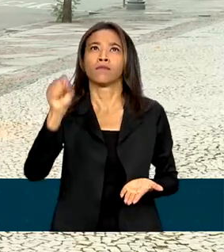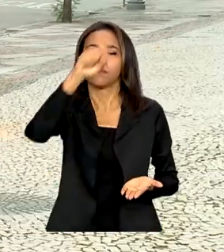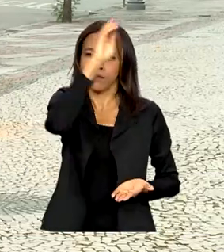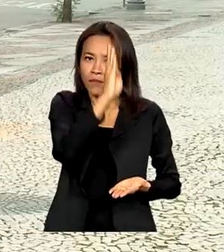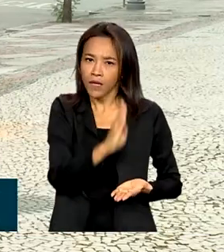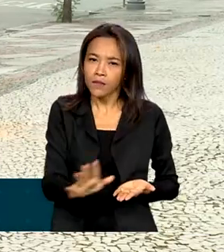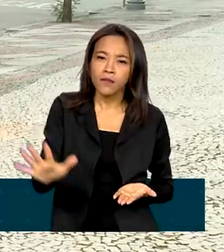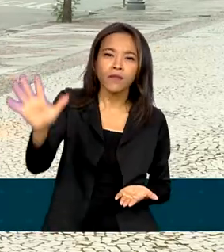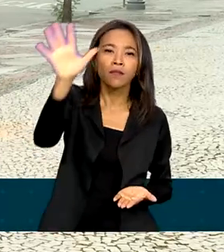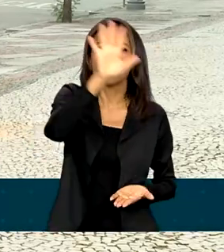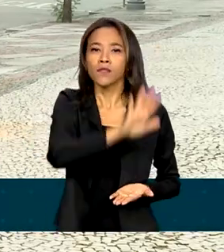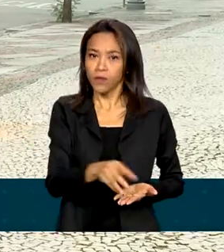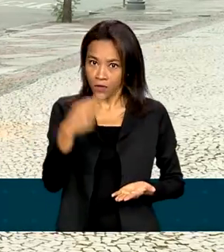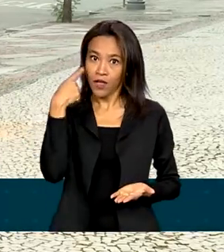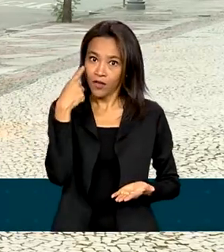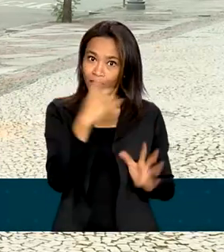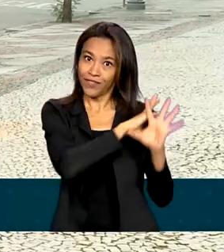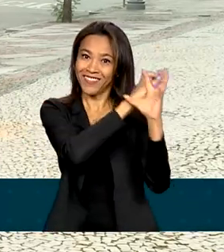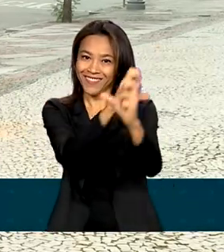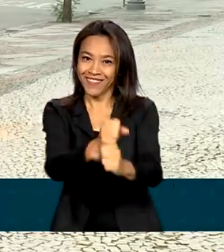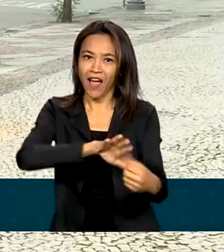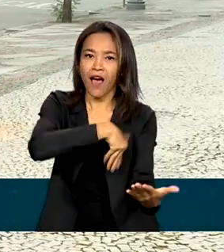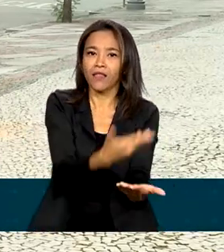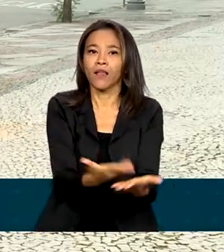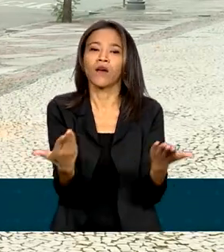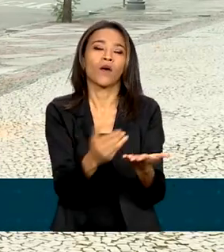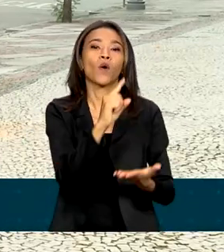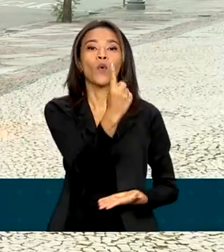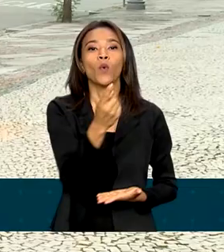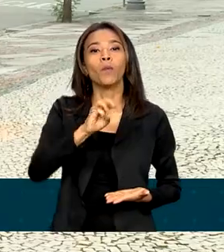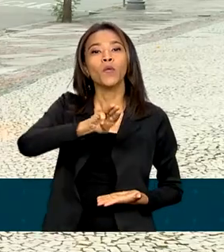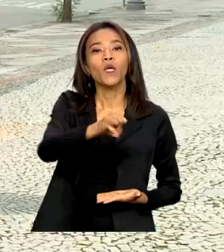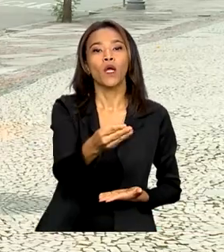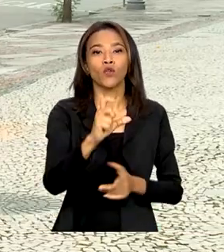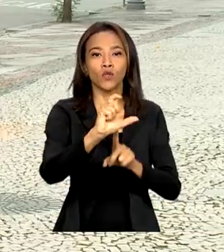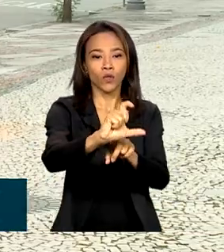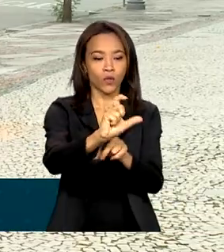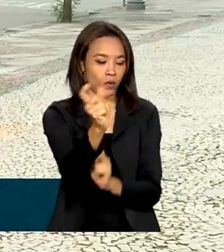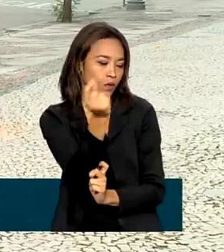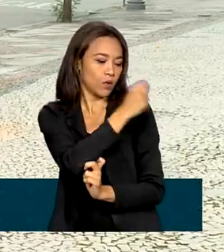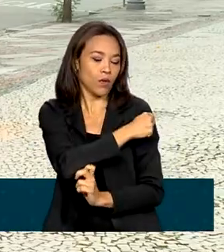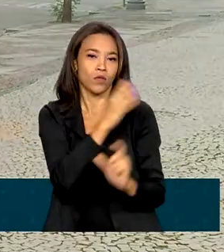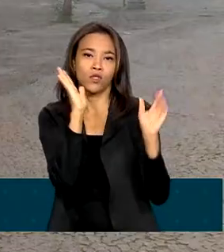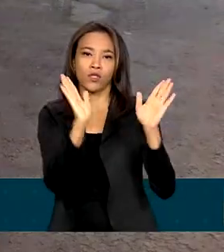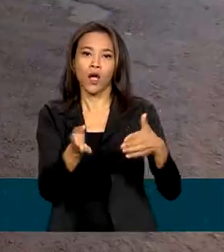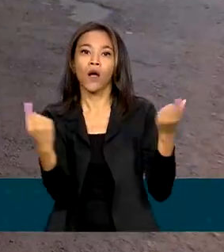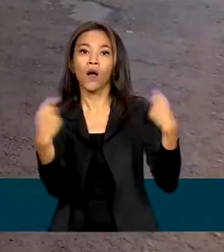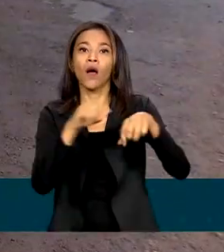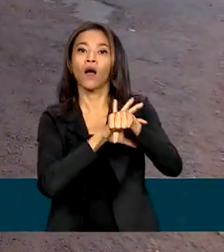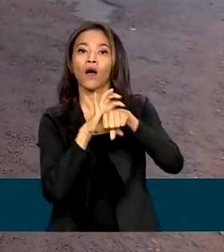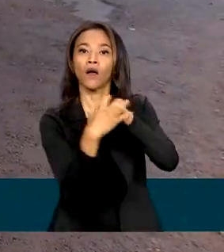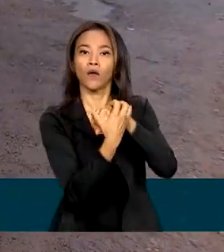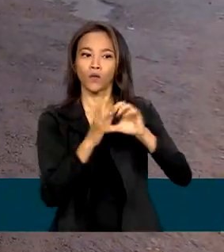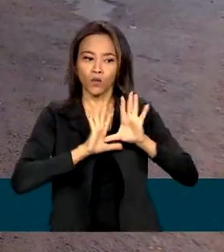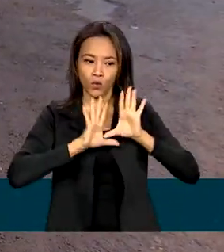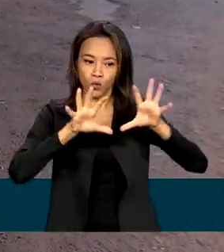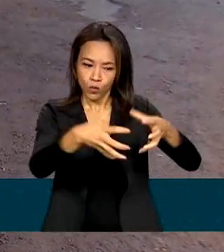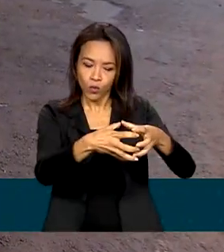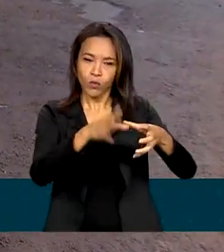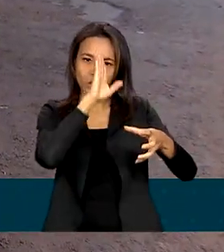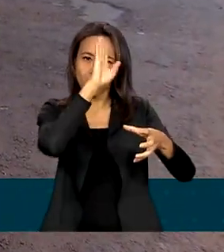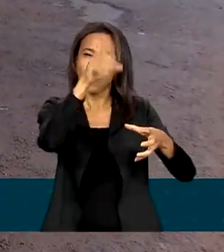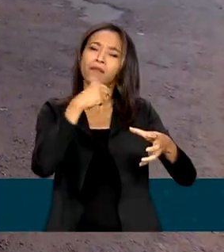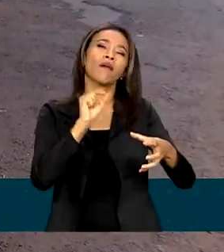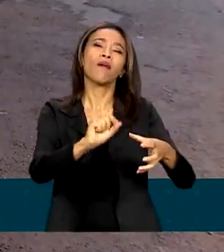E o balanço é esse que você trouxe, né? Até o momento, um milhão de doses aplicadas contra a Covid-19 nos grupos prioritários. Quem